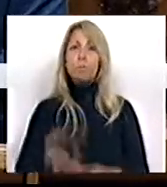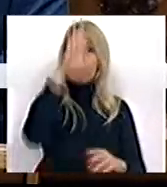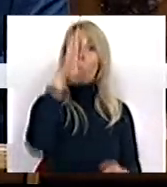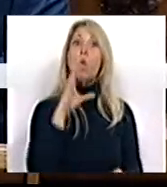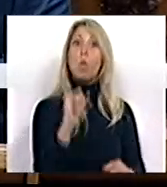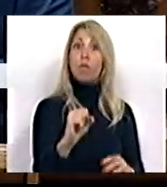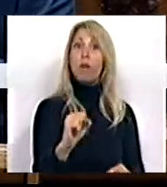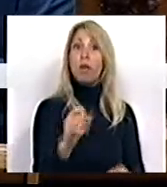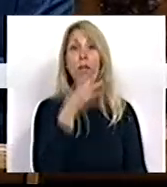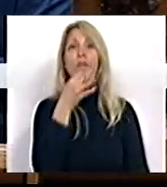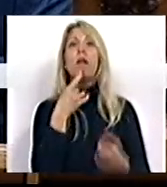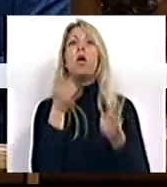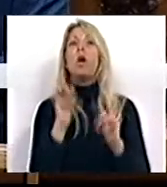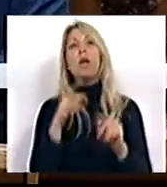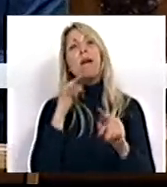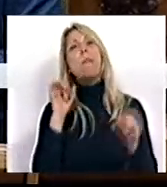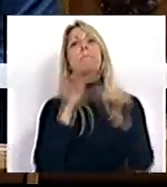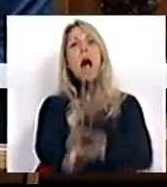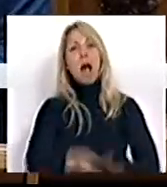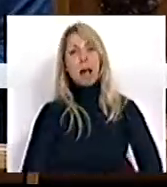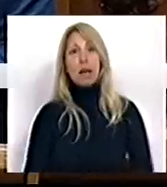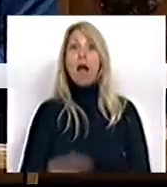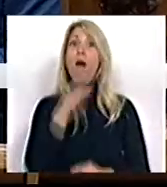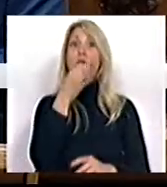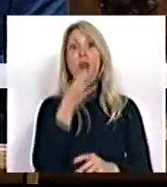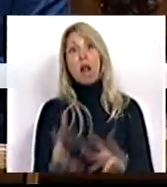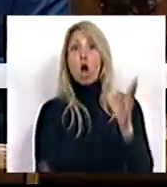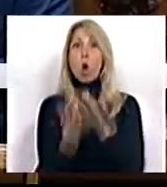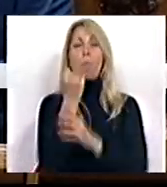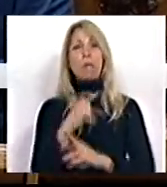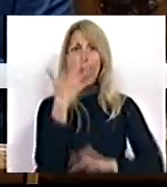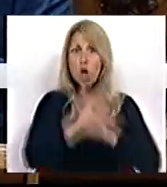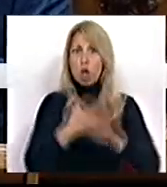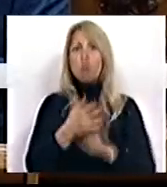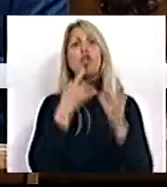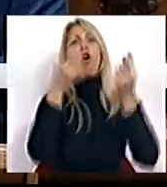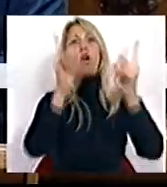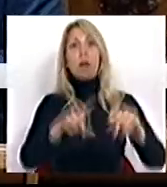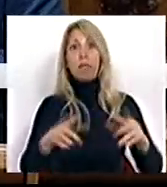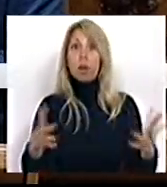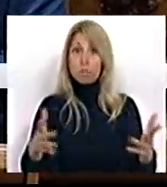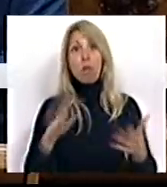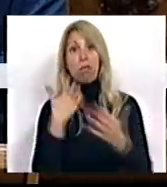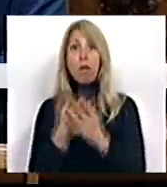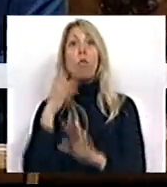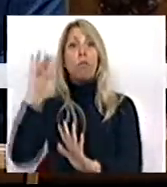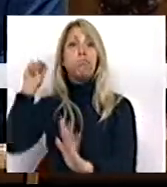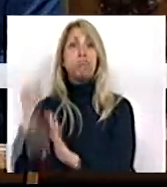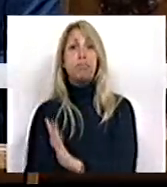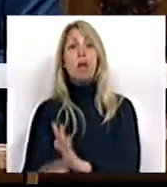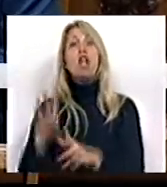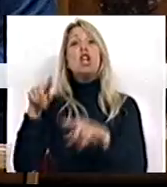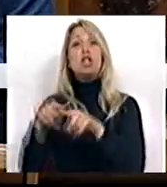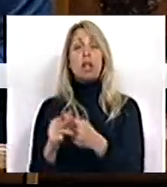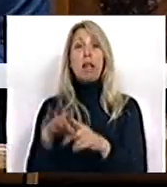Governo fala de regresso ao mar, fala de recuperação e reindustrialização e, entretanto, afunda os estaleiros de Vena